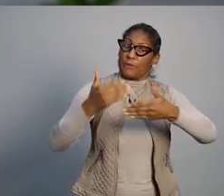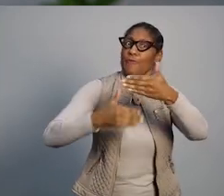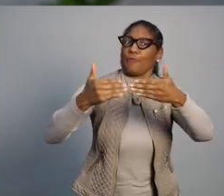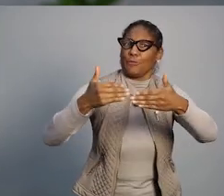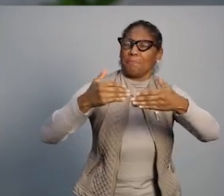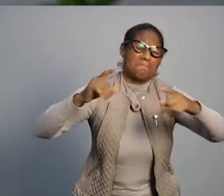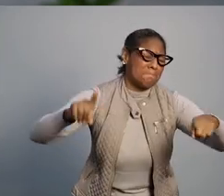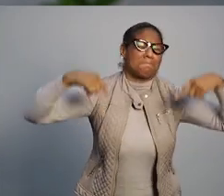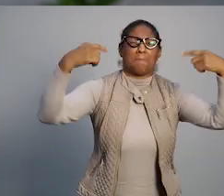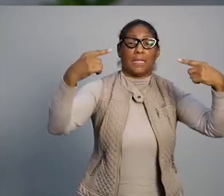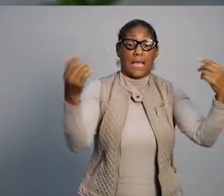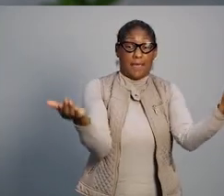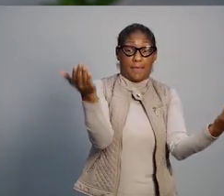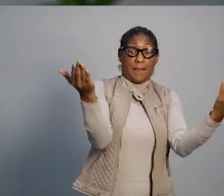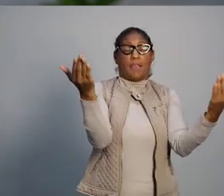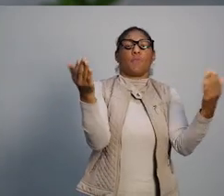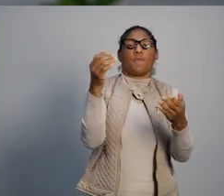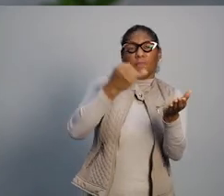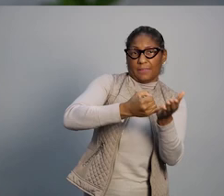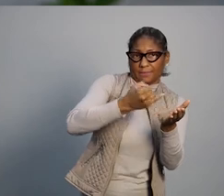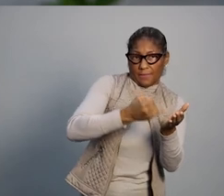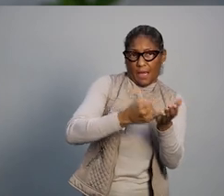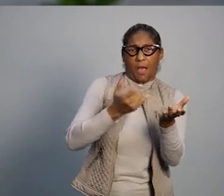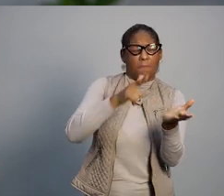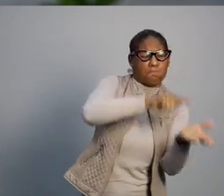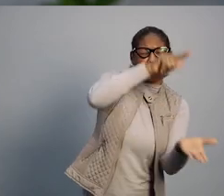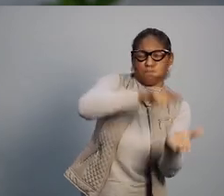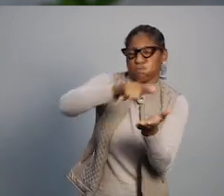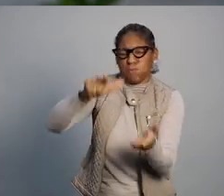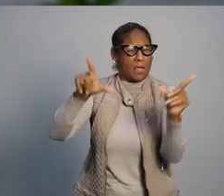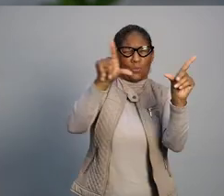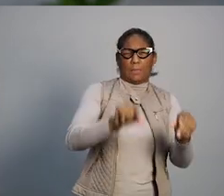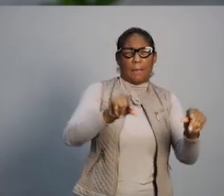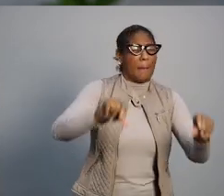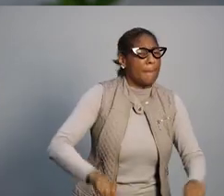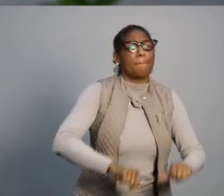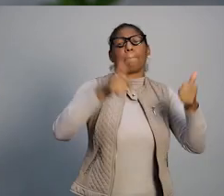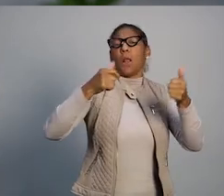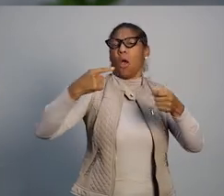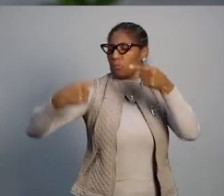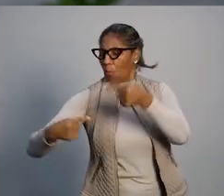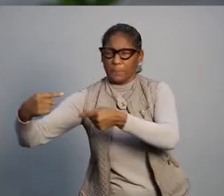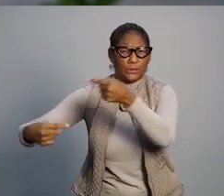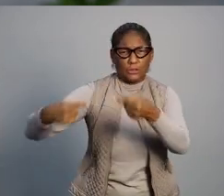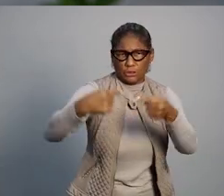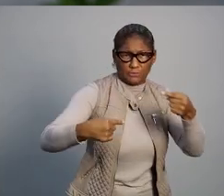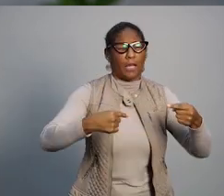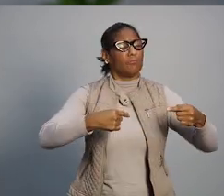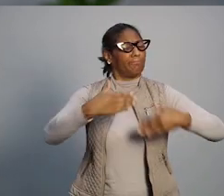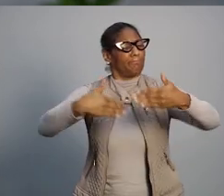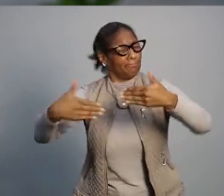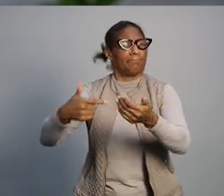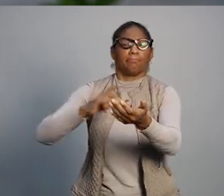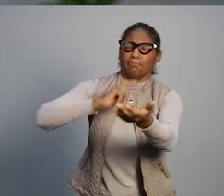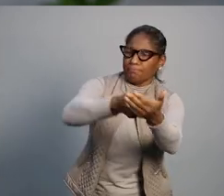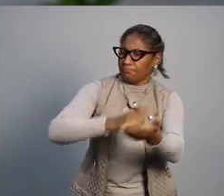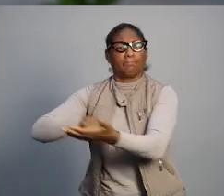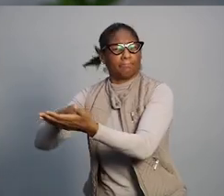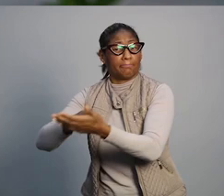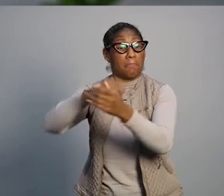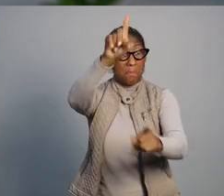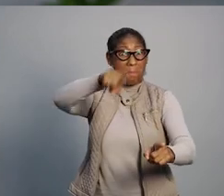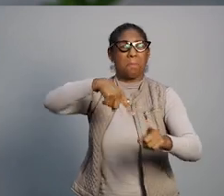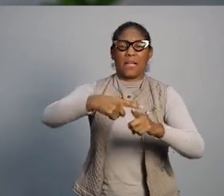governo. Um Rio Grande do Sul mais desenvolvido, com equilíbrio fiscal, com redução da burocracia, com melhora da